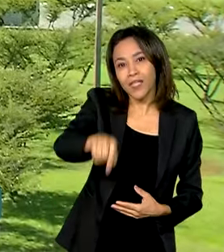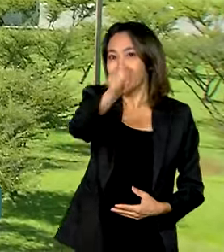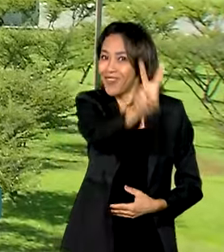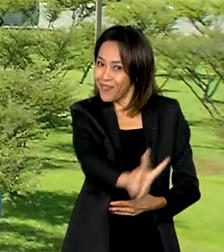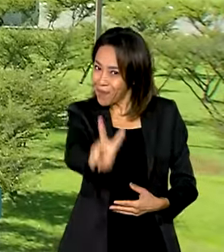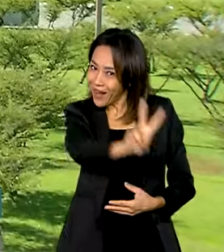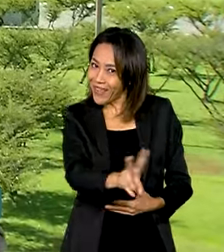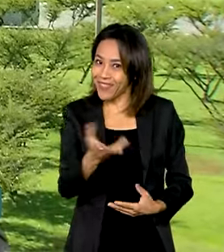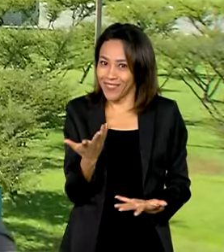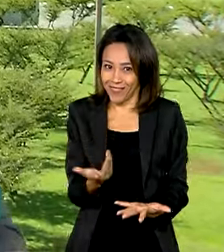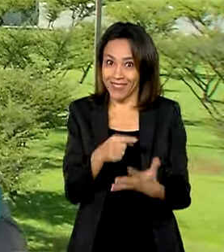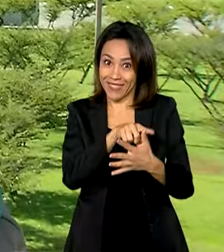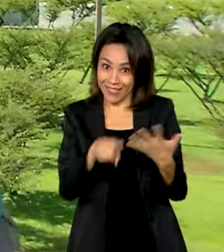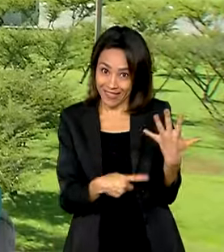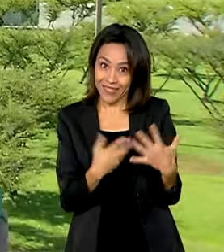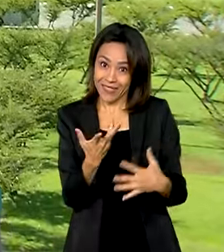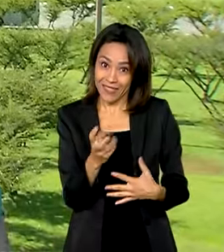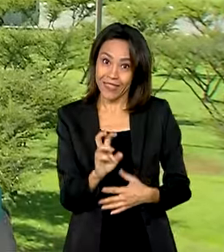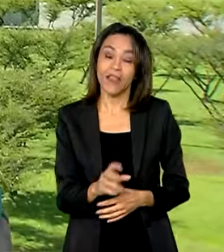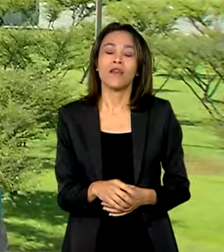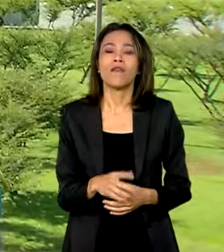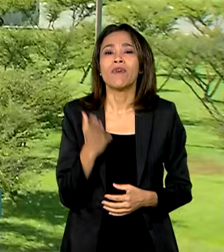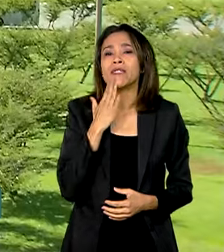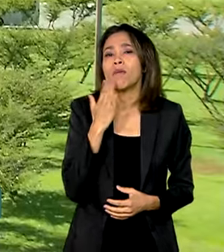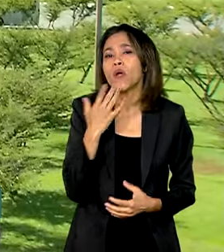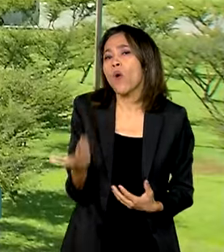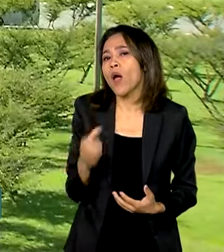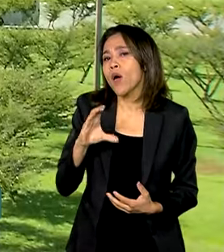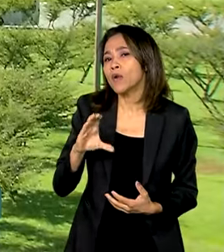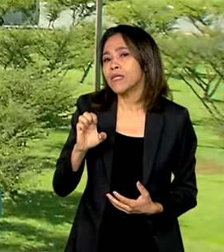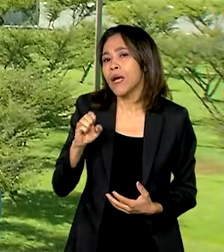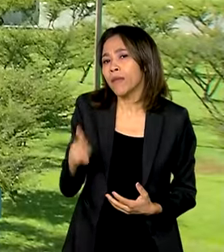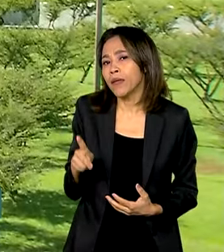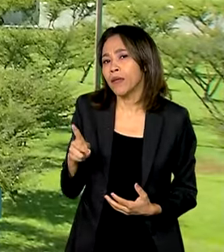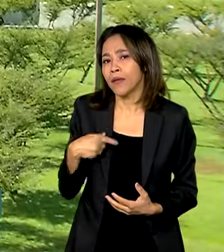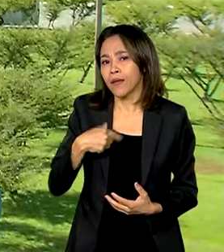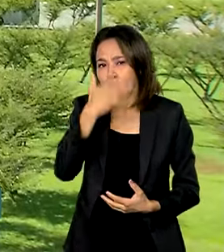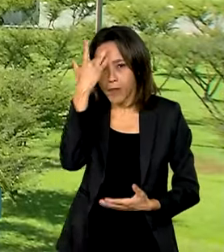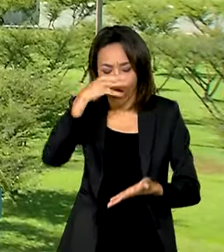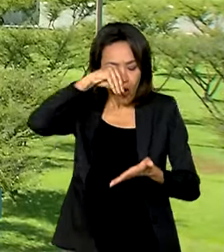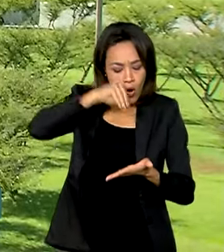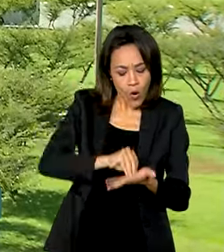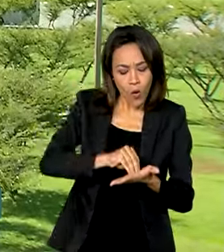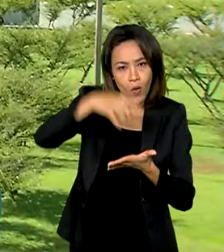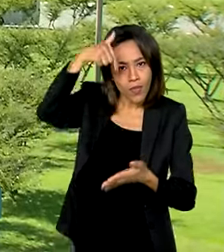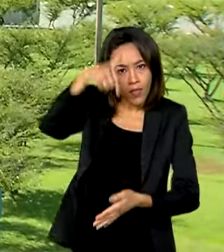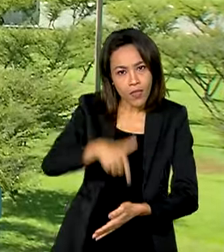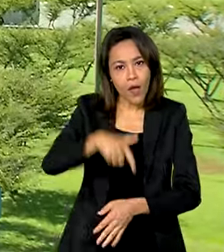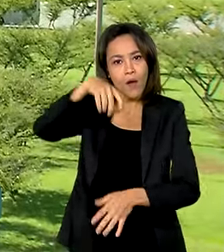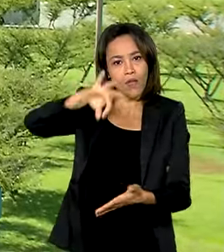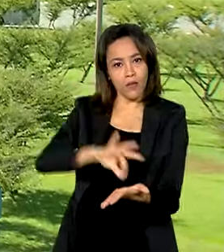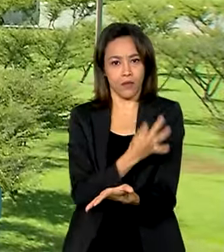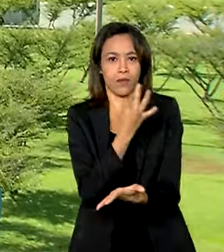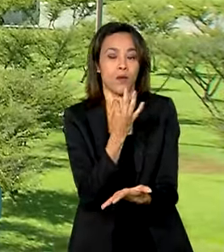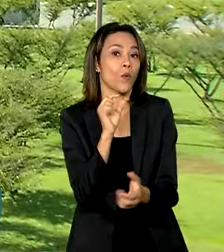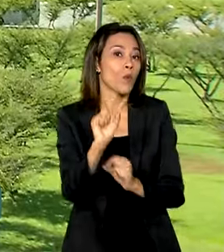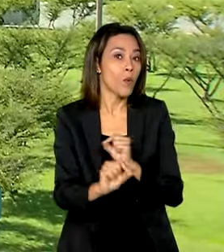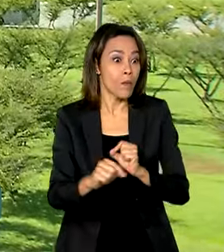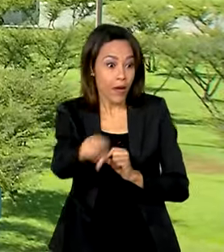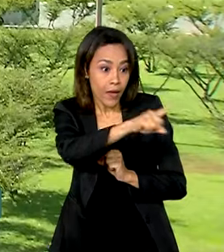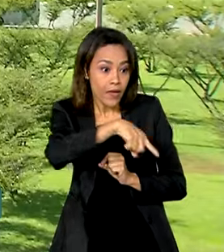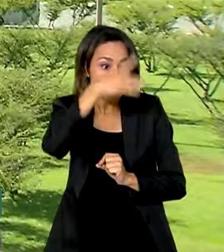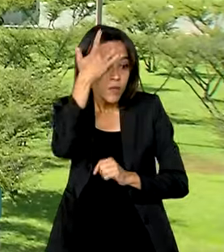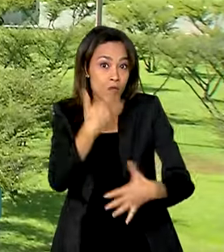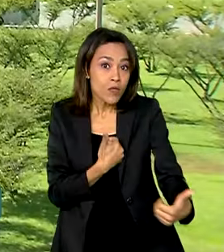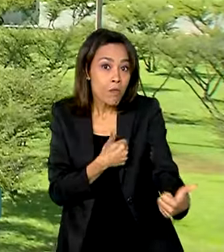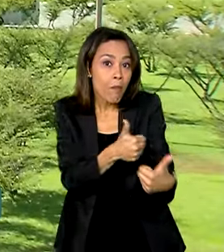Goiás. A banca, Roberto, vai levar em conta qual o CEP que o candidato indicou no momento da inscrição, exatamente pra tentar deixar essas pessoas mais